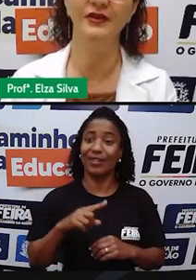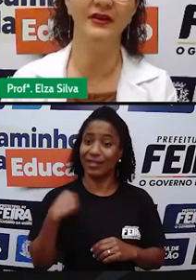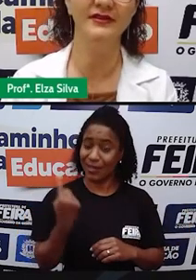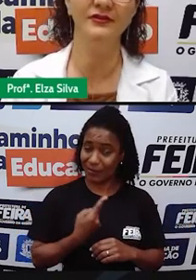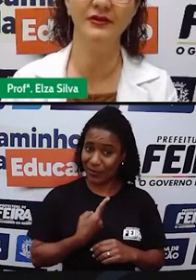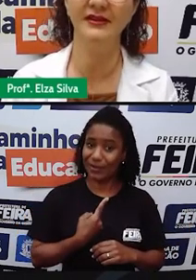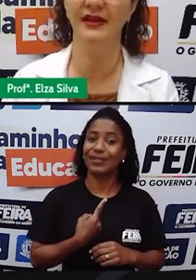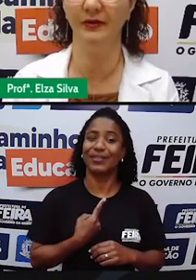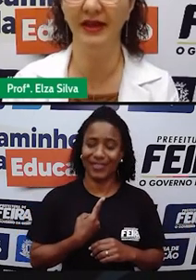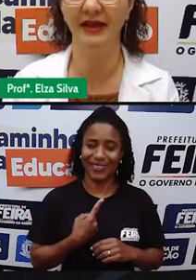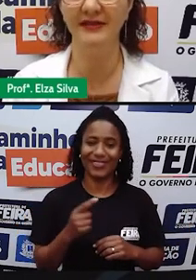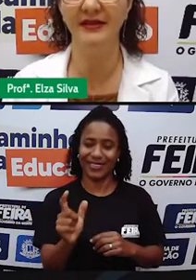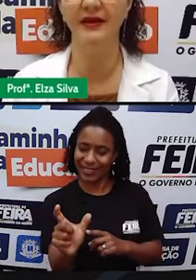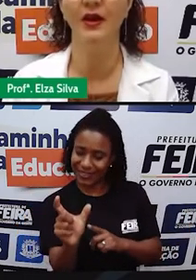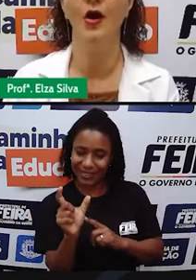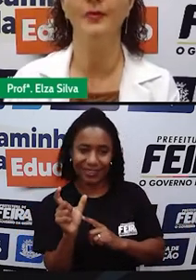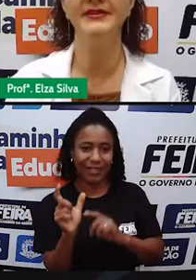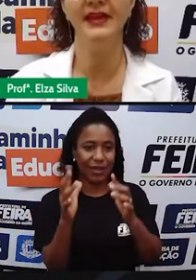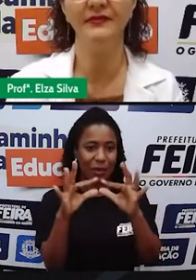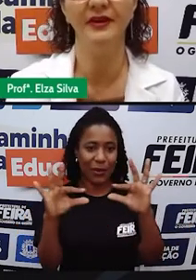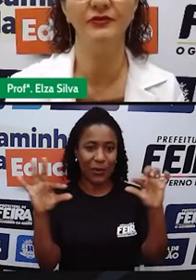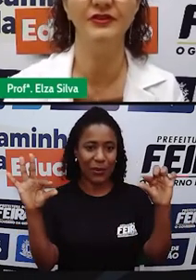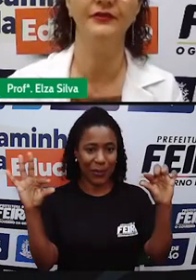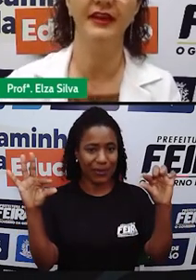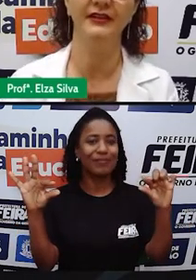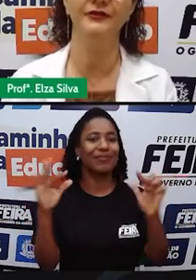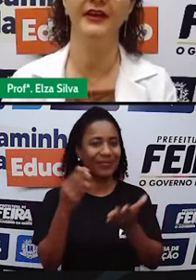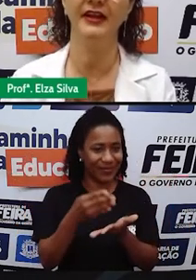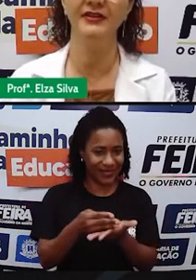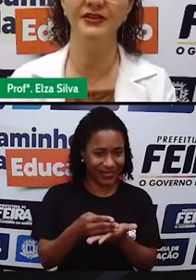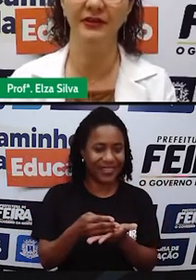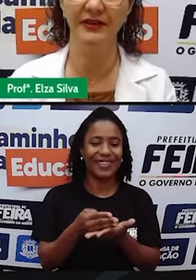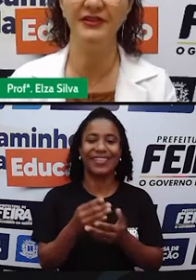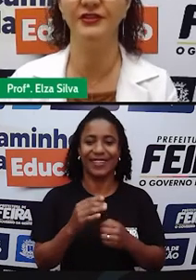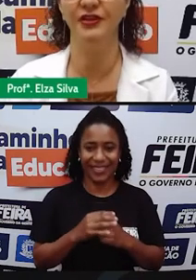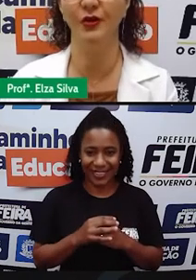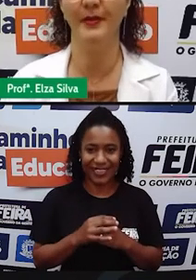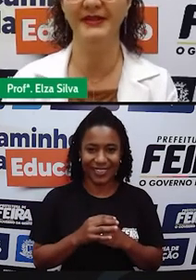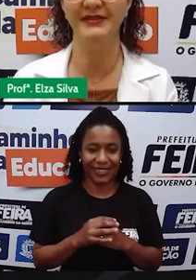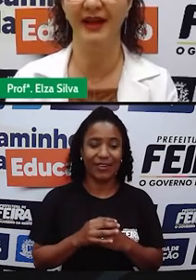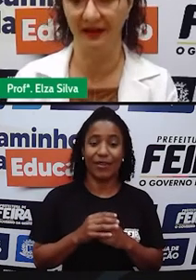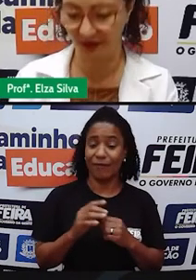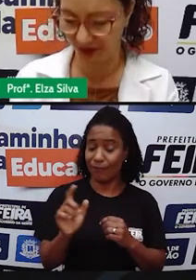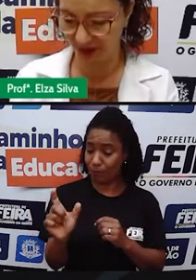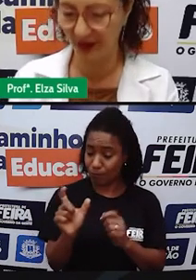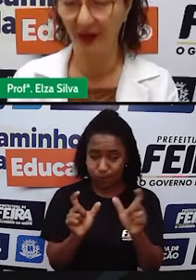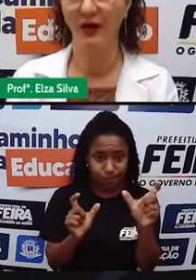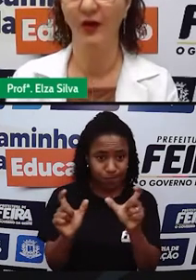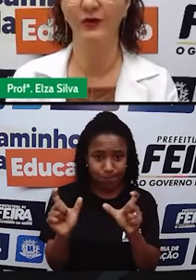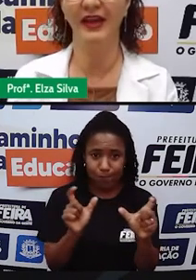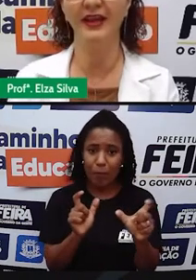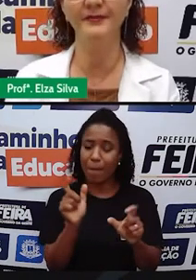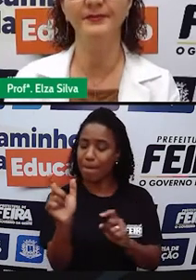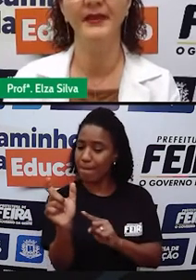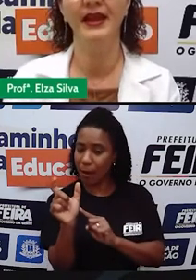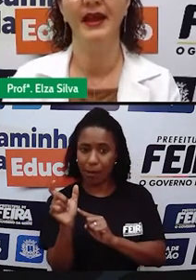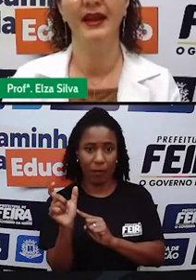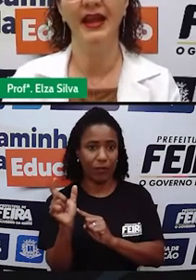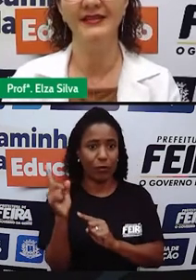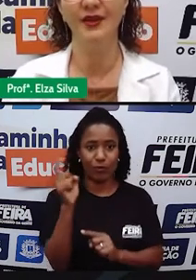diálogos e orações na língua inglesa, observando os diferentes níveis de complexidade. Ok?